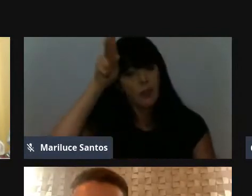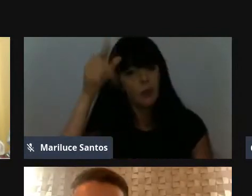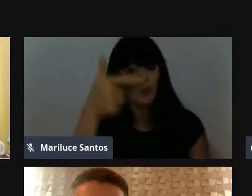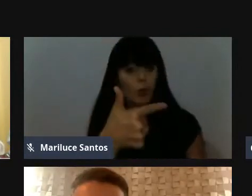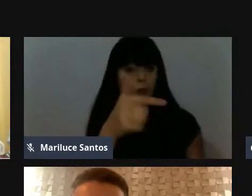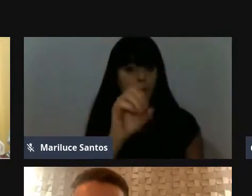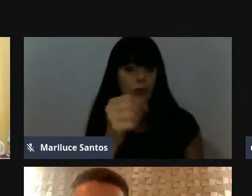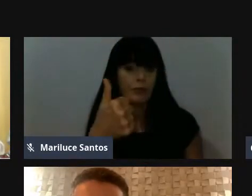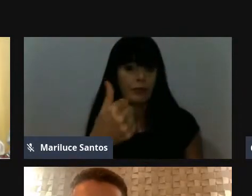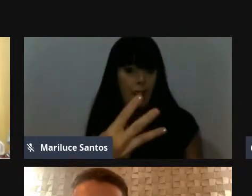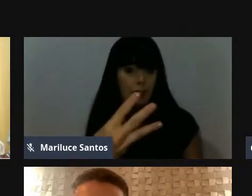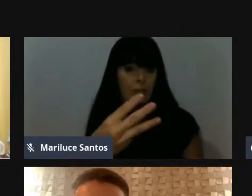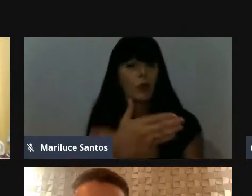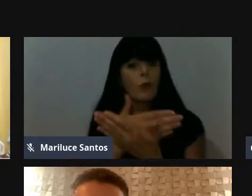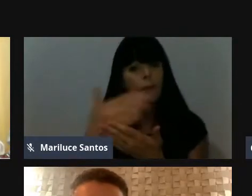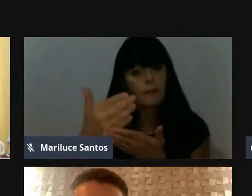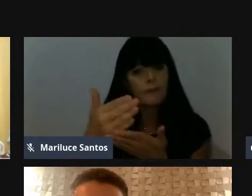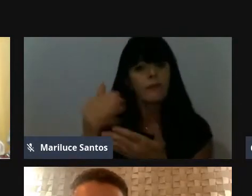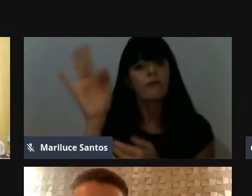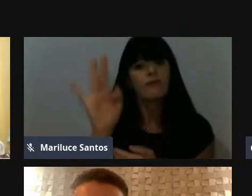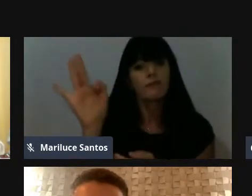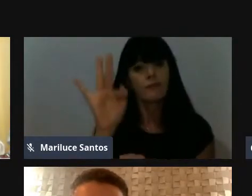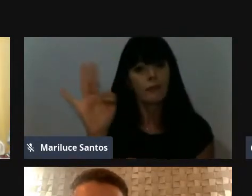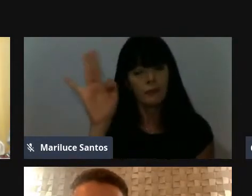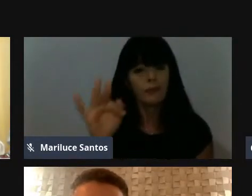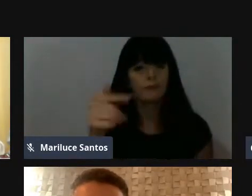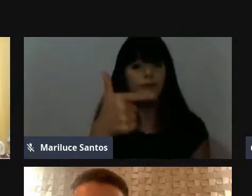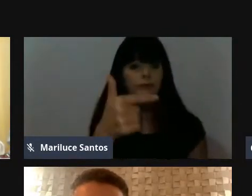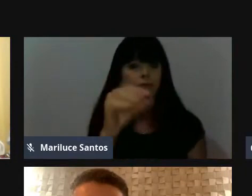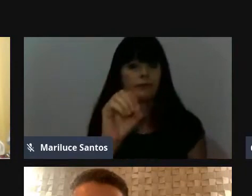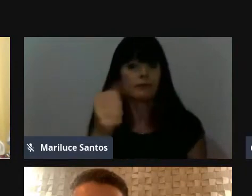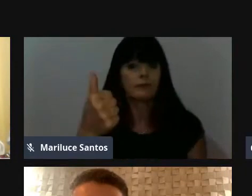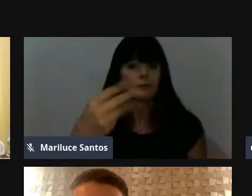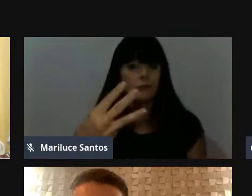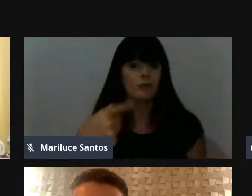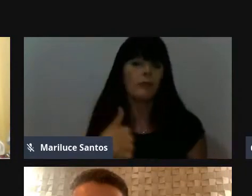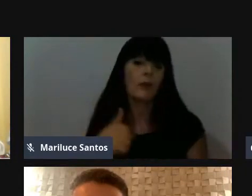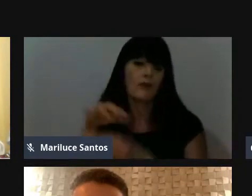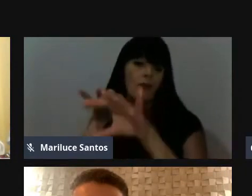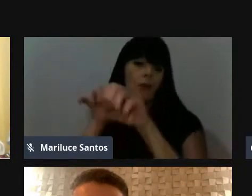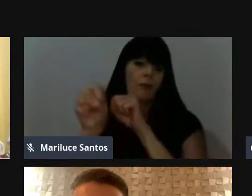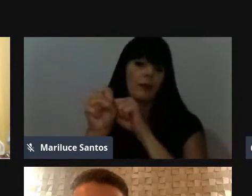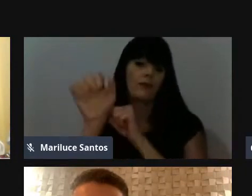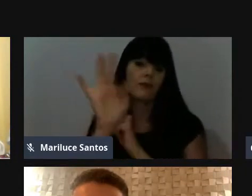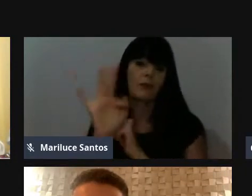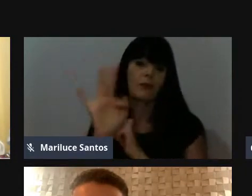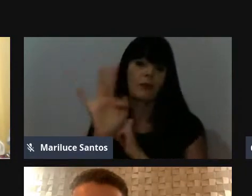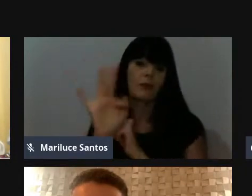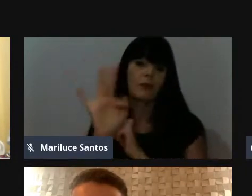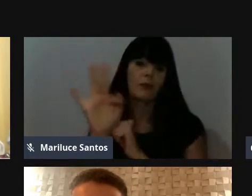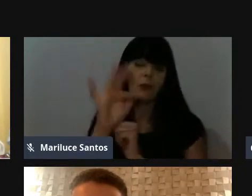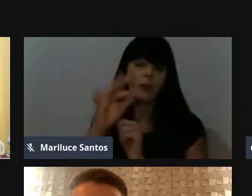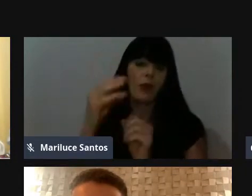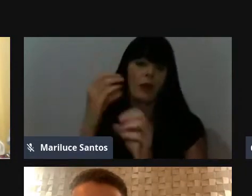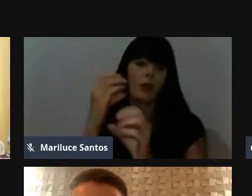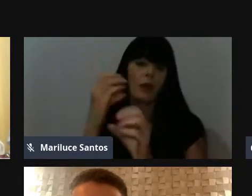e comecei a minha graduação em 2013, né? Eu me formei como engenheiro de produção,